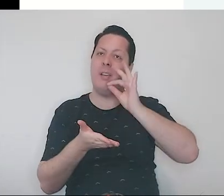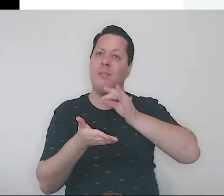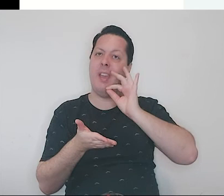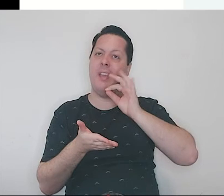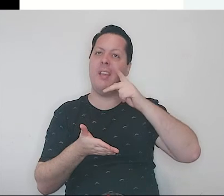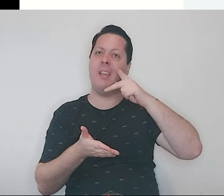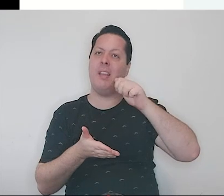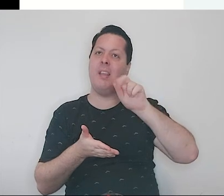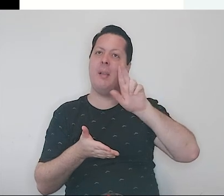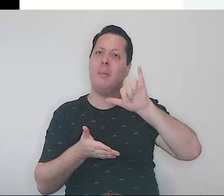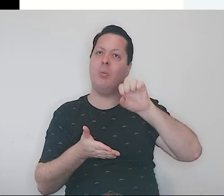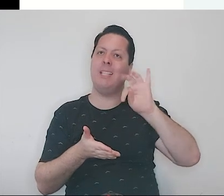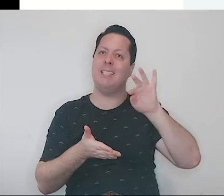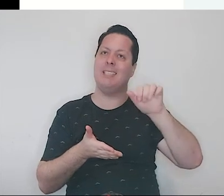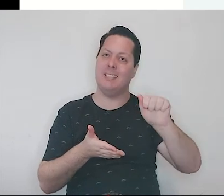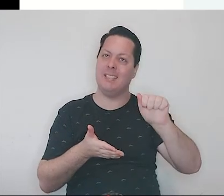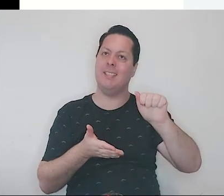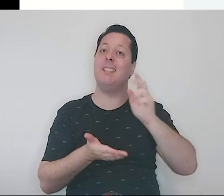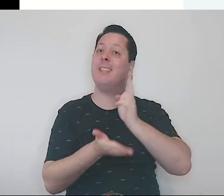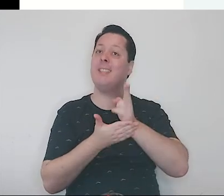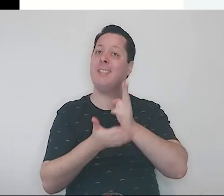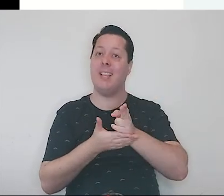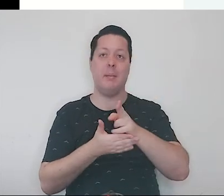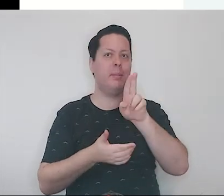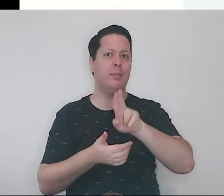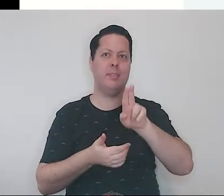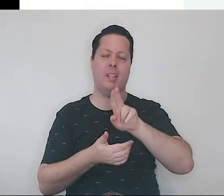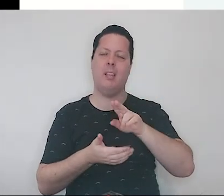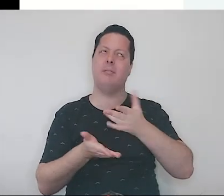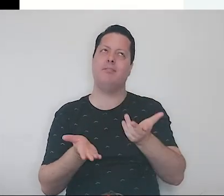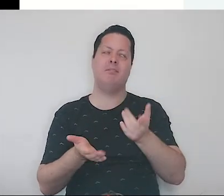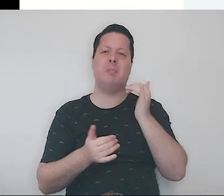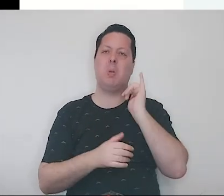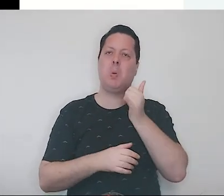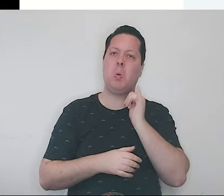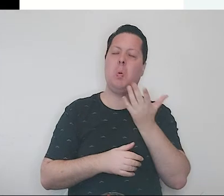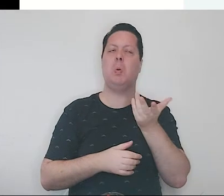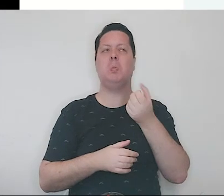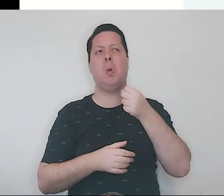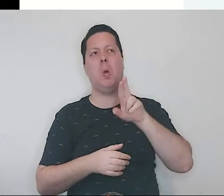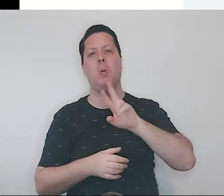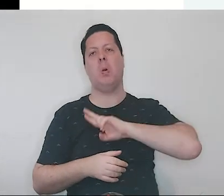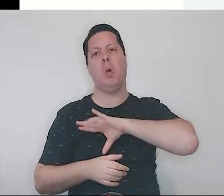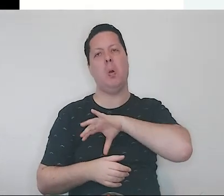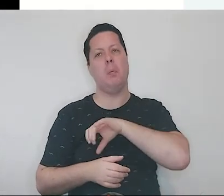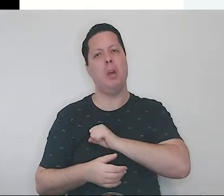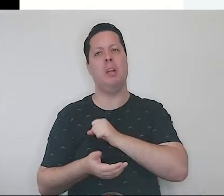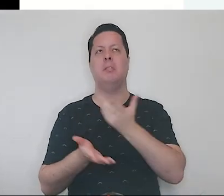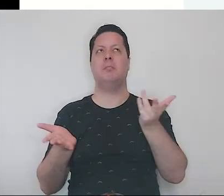paulista, seja no seu conto, romance, ou ensaios,